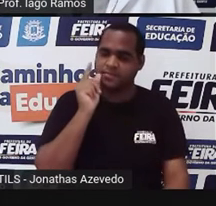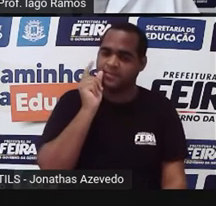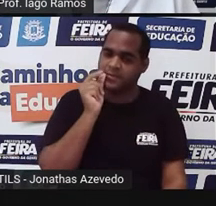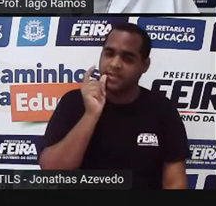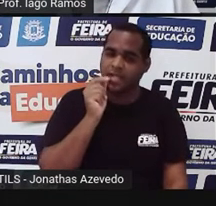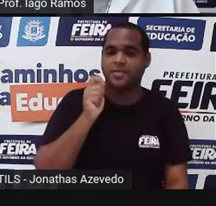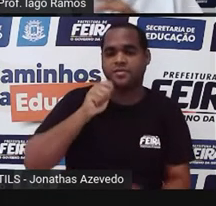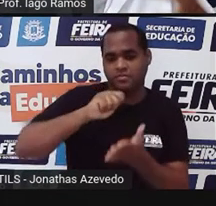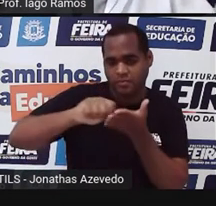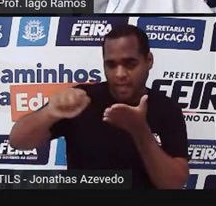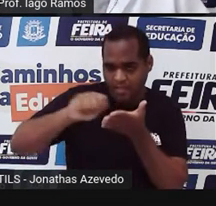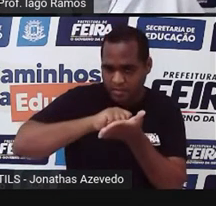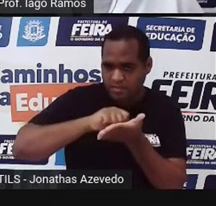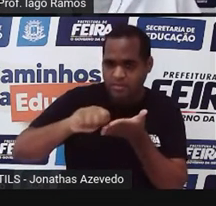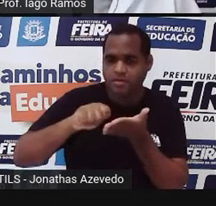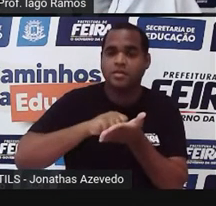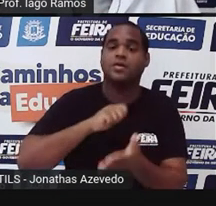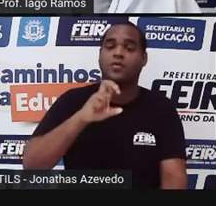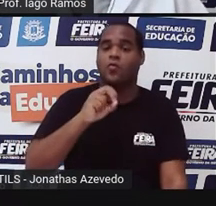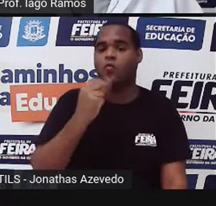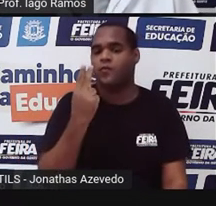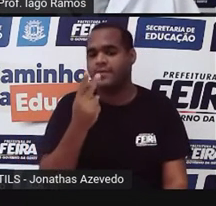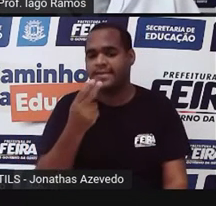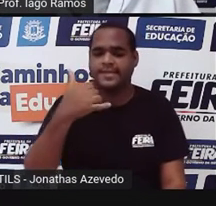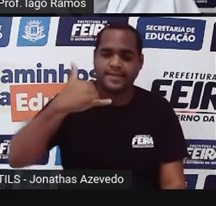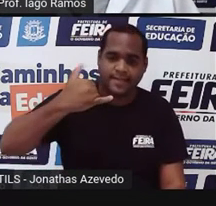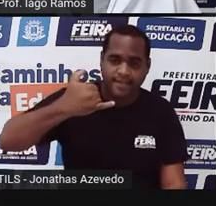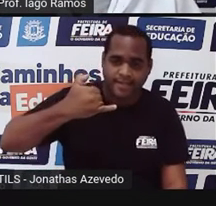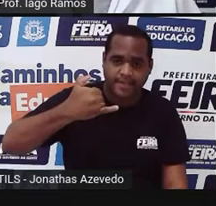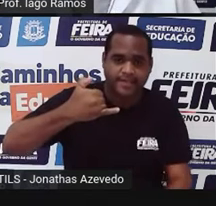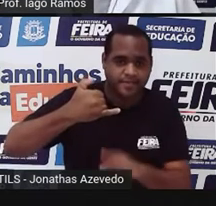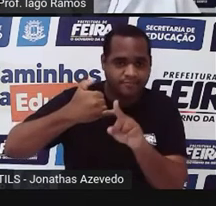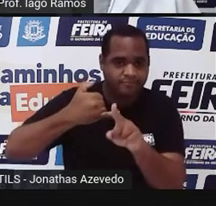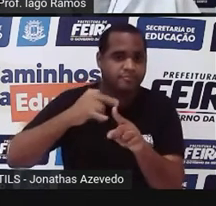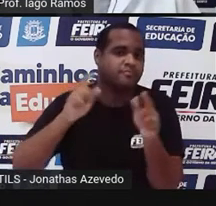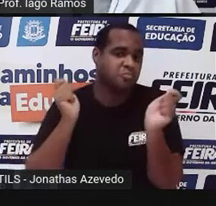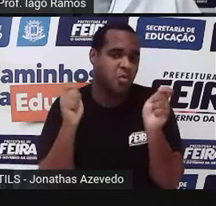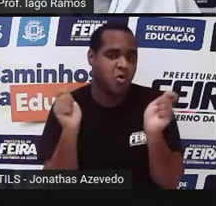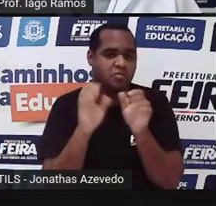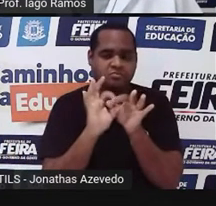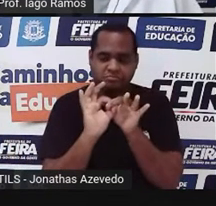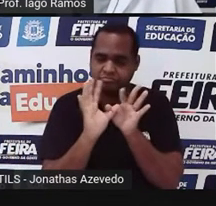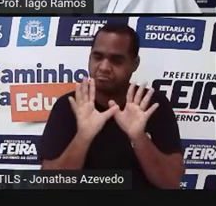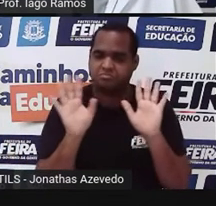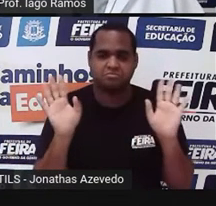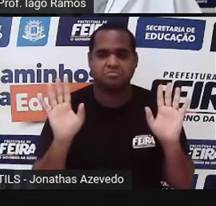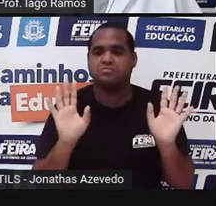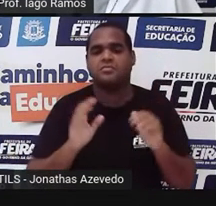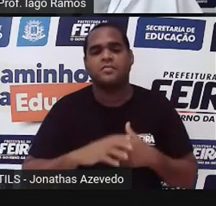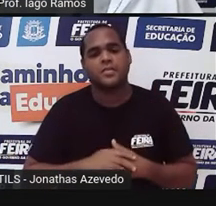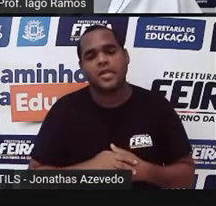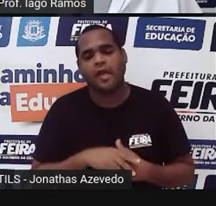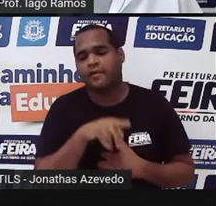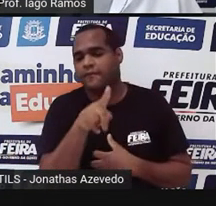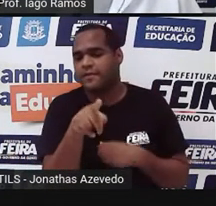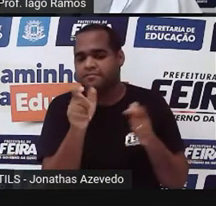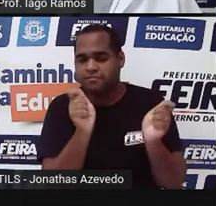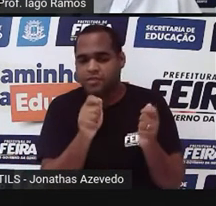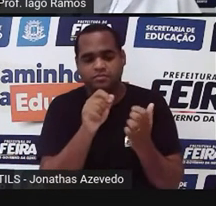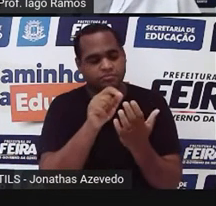borracha, ou você pode usar caneta, caso você tenha preferência de usar caneta, tá bom? Por quê? Para a gente poder